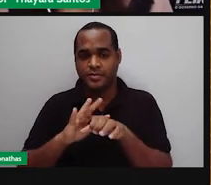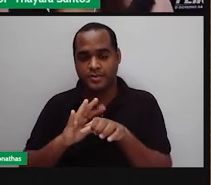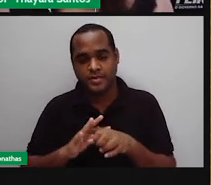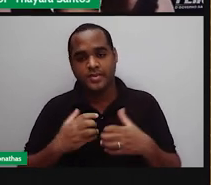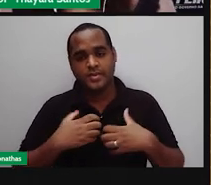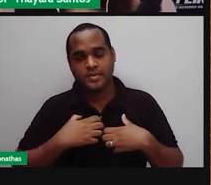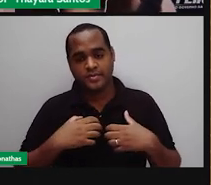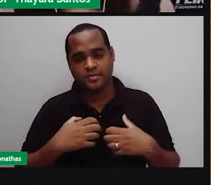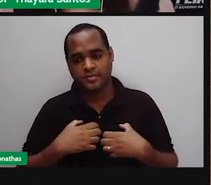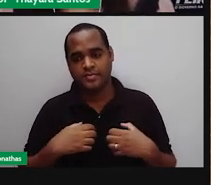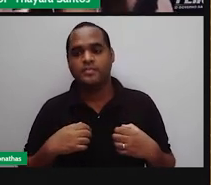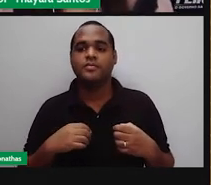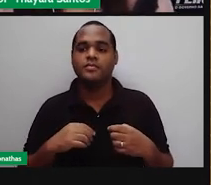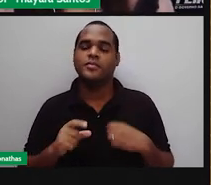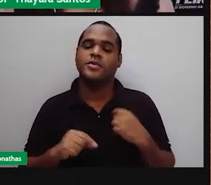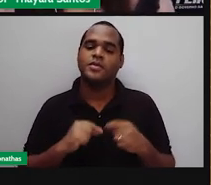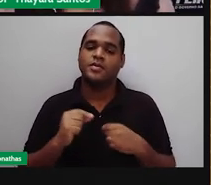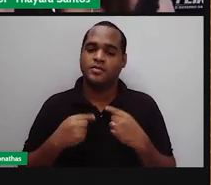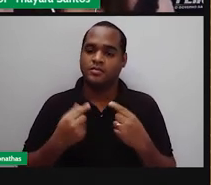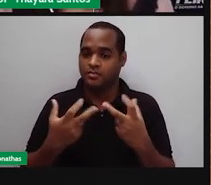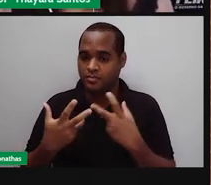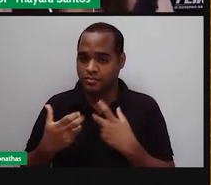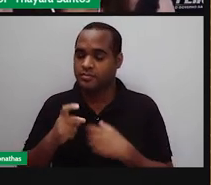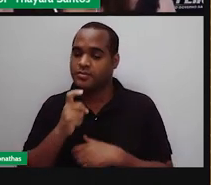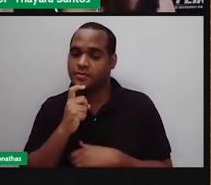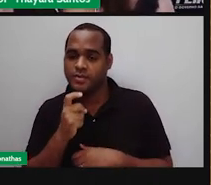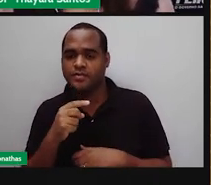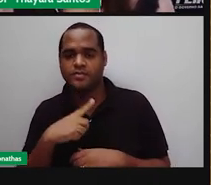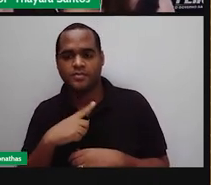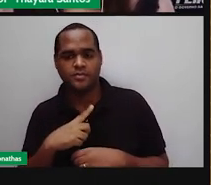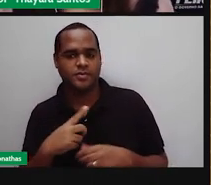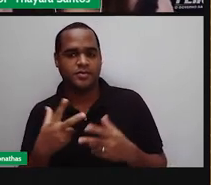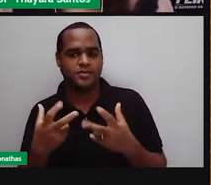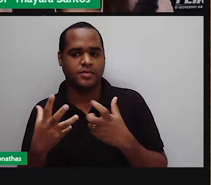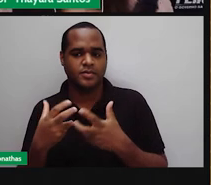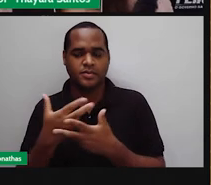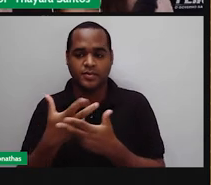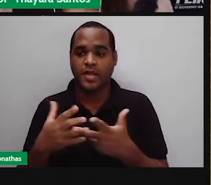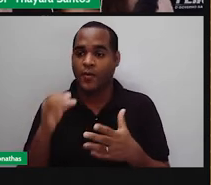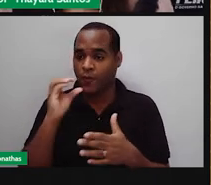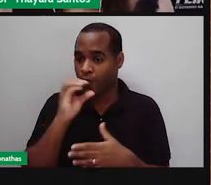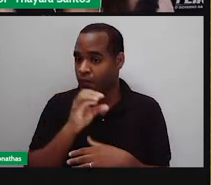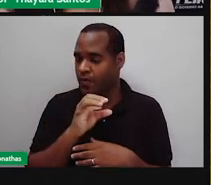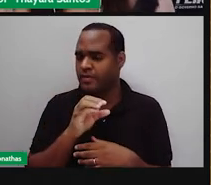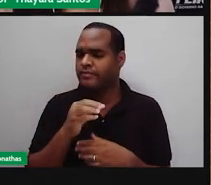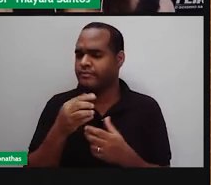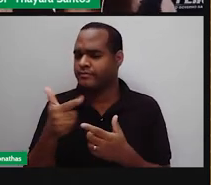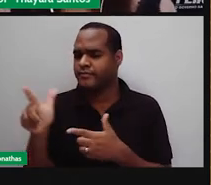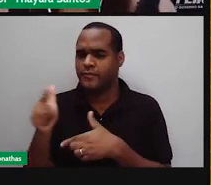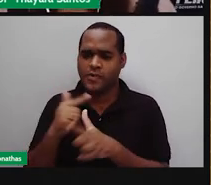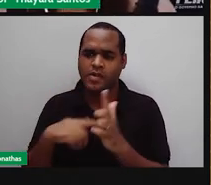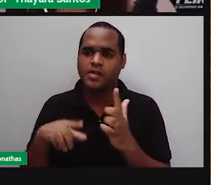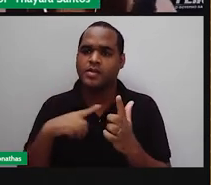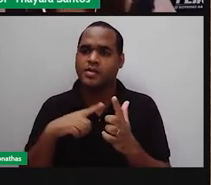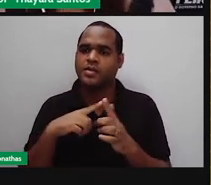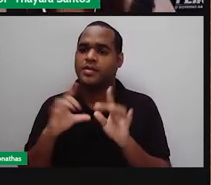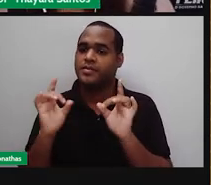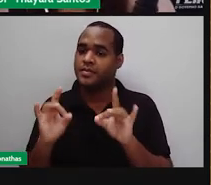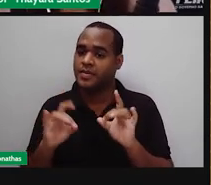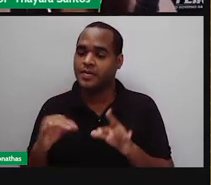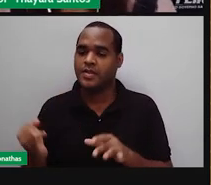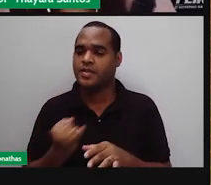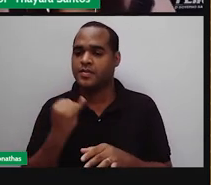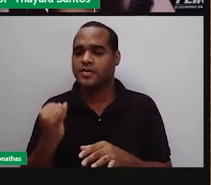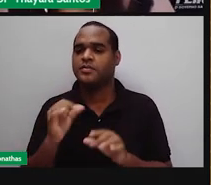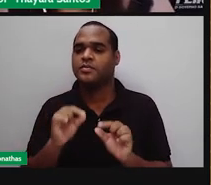pele. A gente tem os mecanorreceptores que percebem o frio, os mecanorreceptores que percebem o calor. A gente tem esse tipo especial